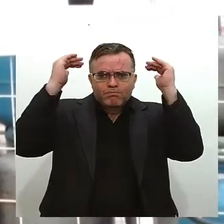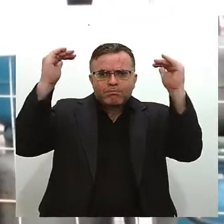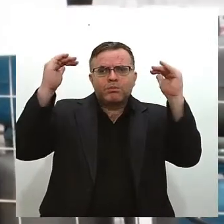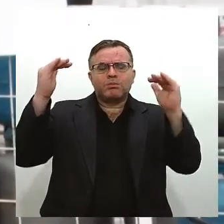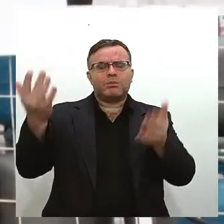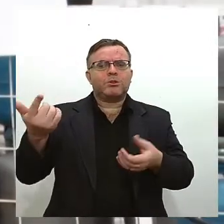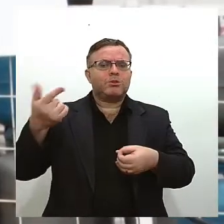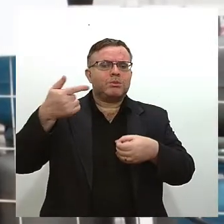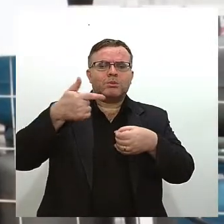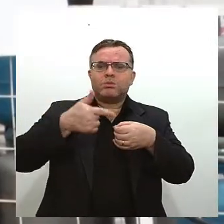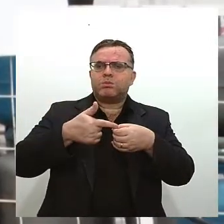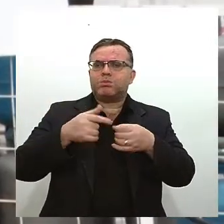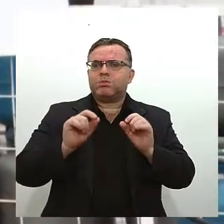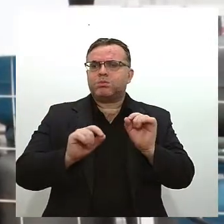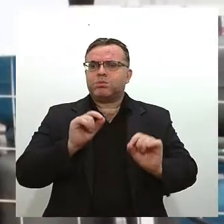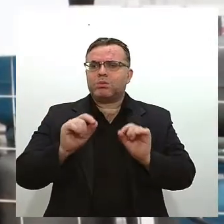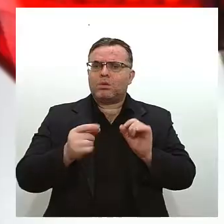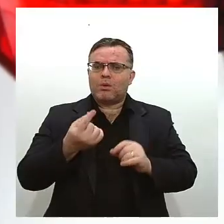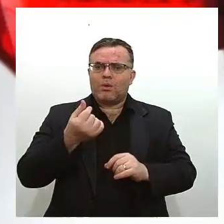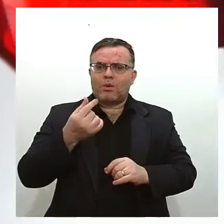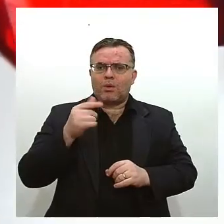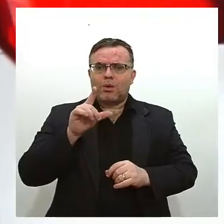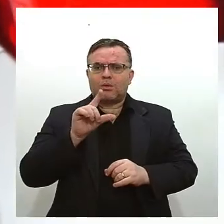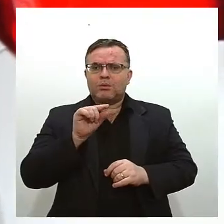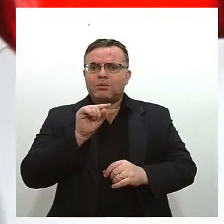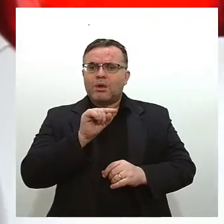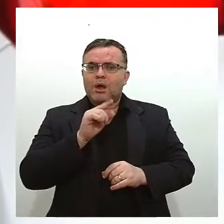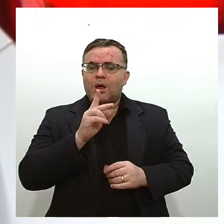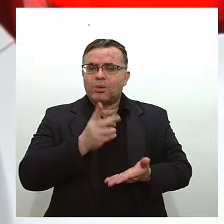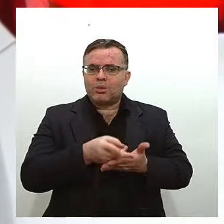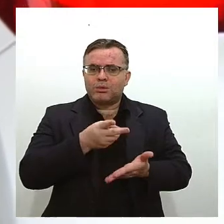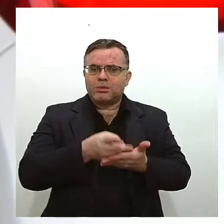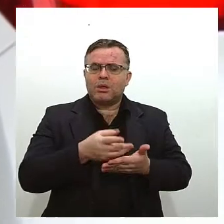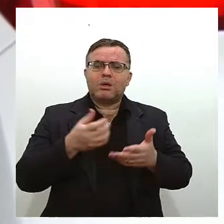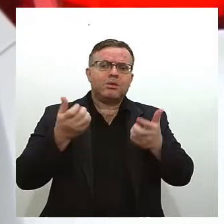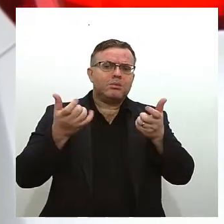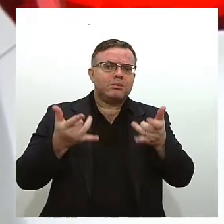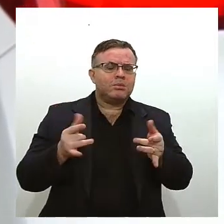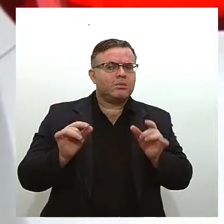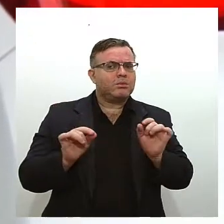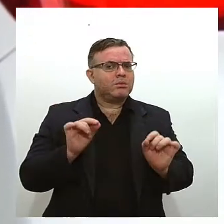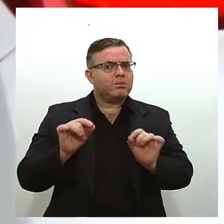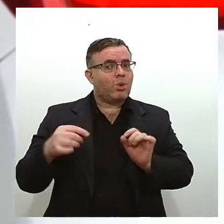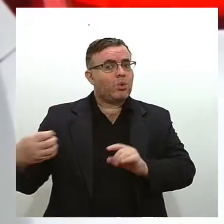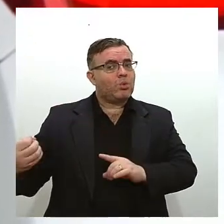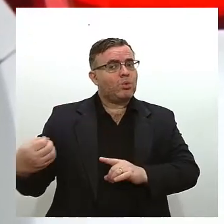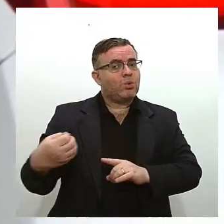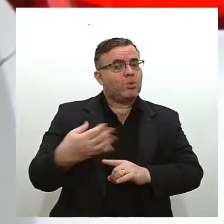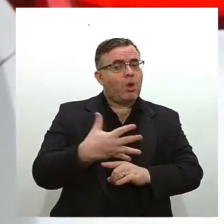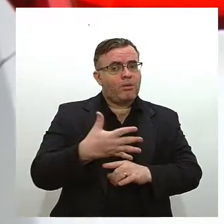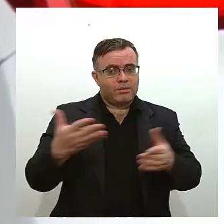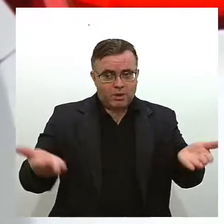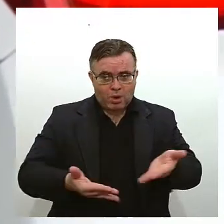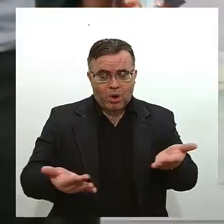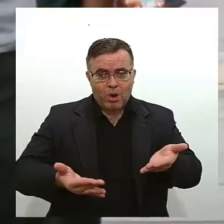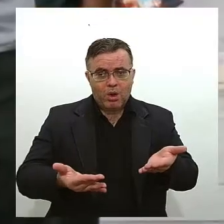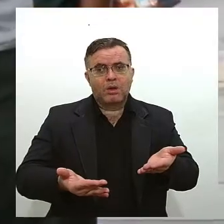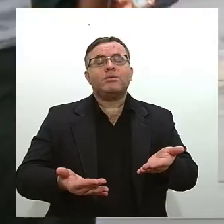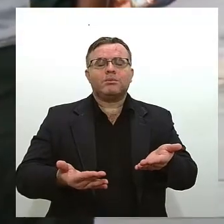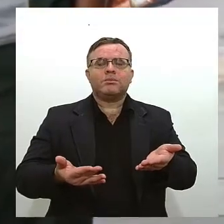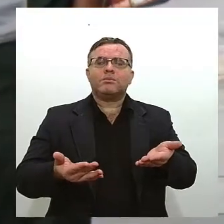possível encontrar o valor antigo nas bombas. A justificativa é que os novos valores só serão lançados aos